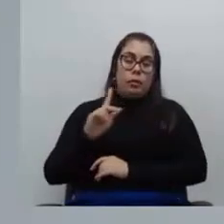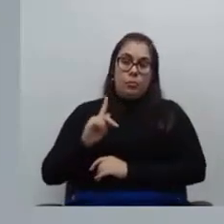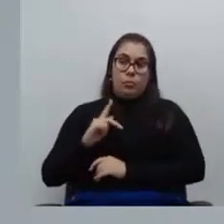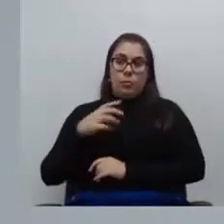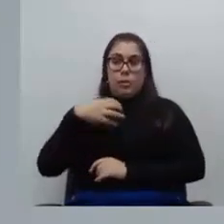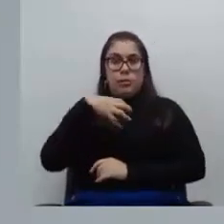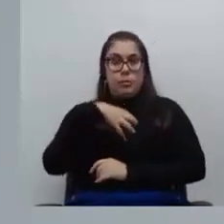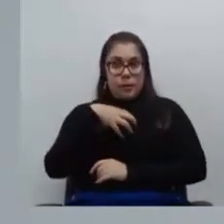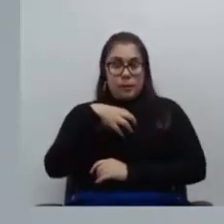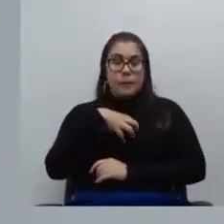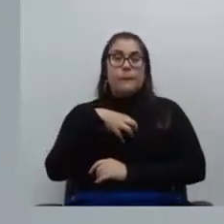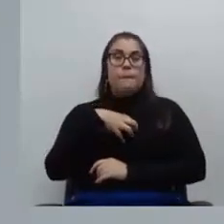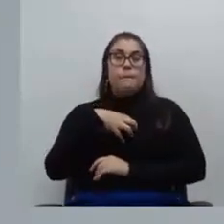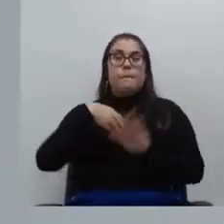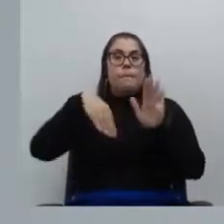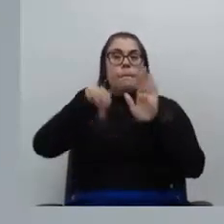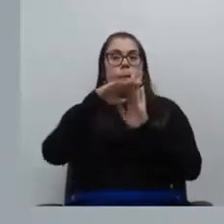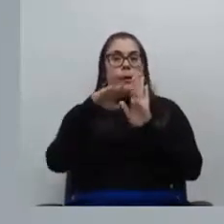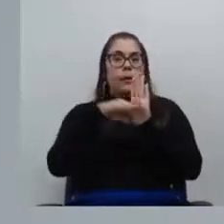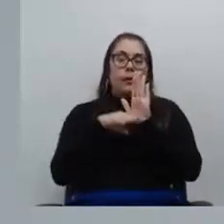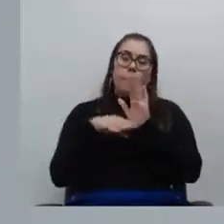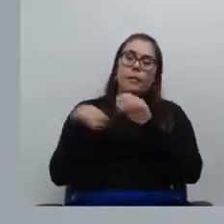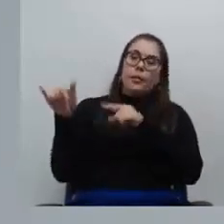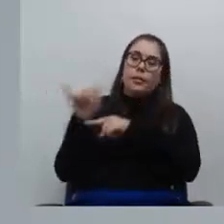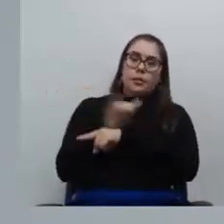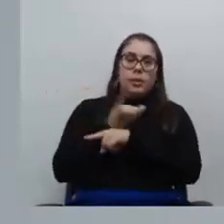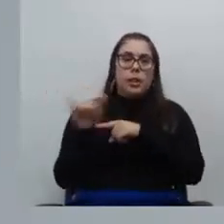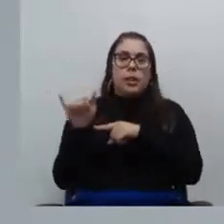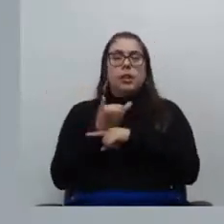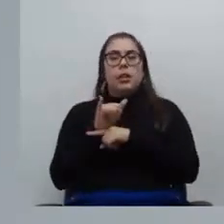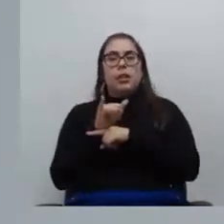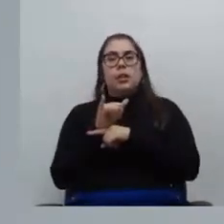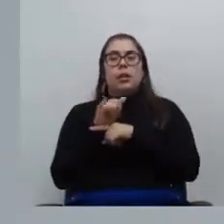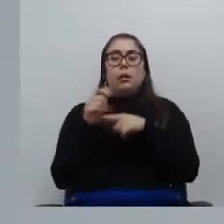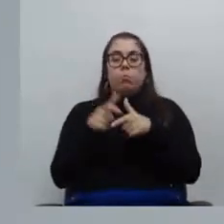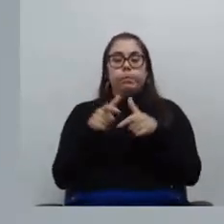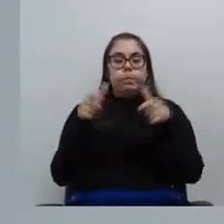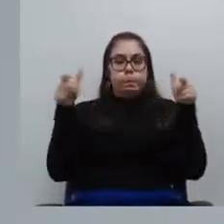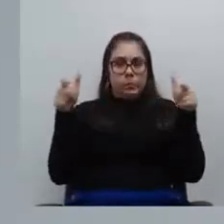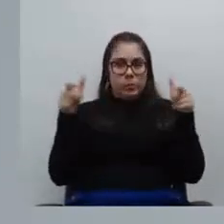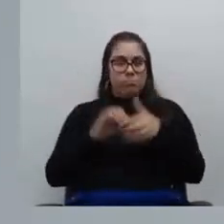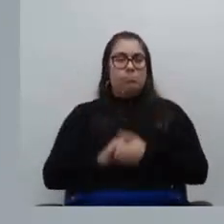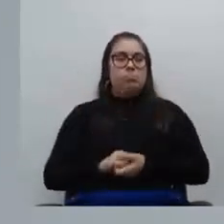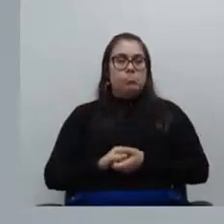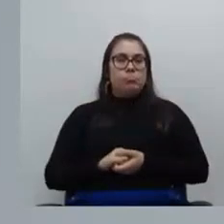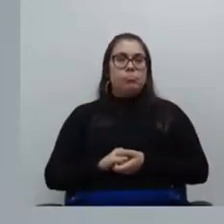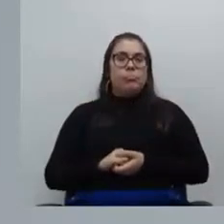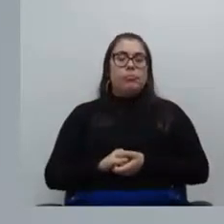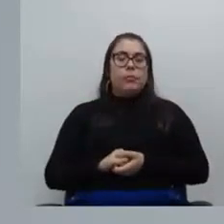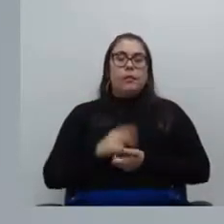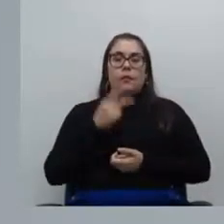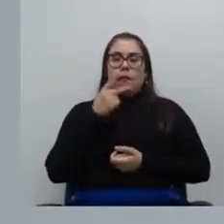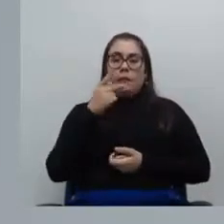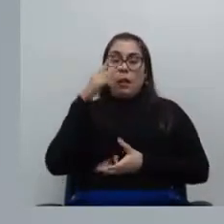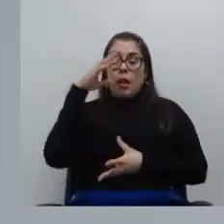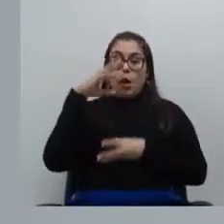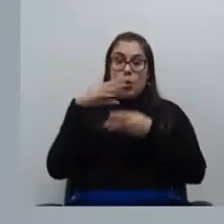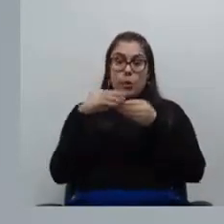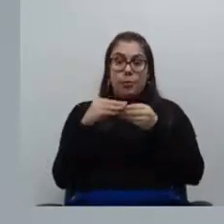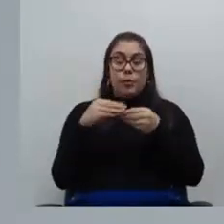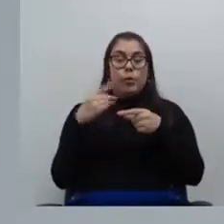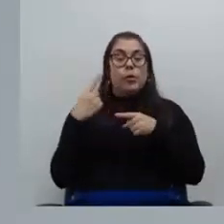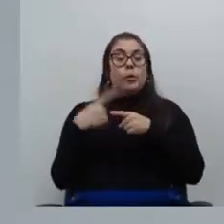quando traz o seu planejamento estratégico em relação à expansão. Minha fala vai ser uma fala curta,